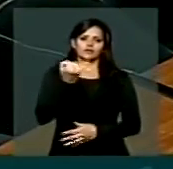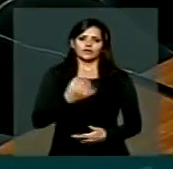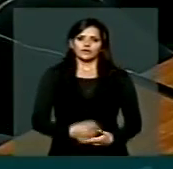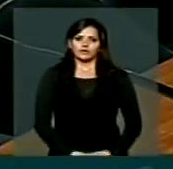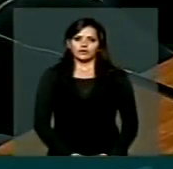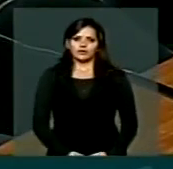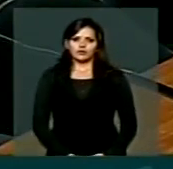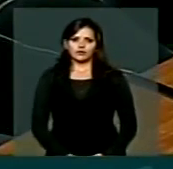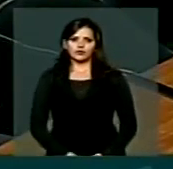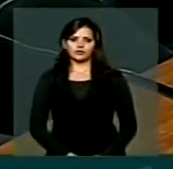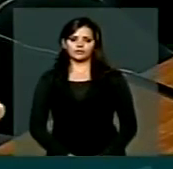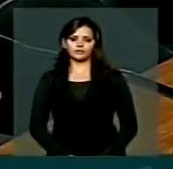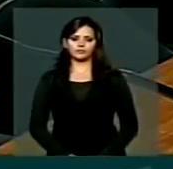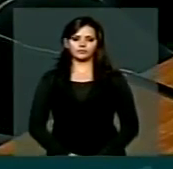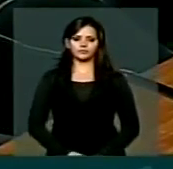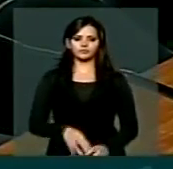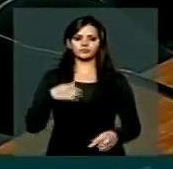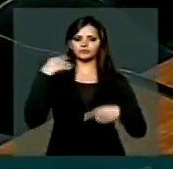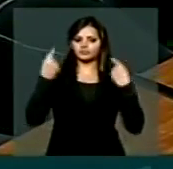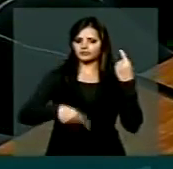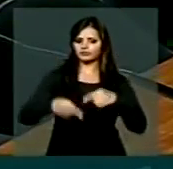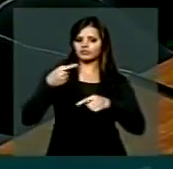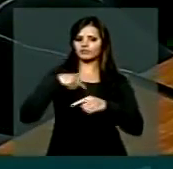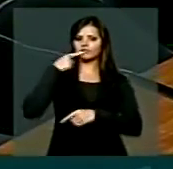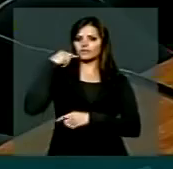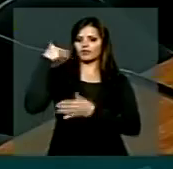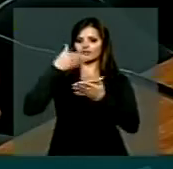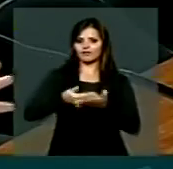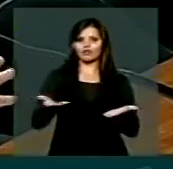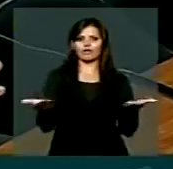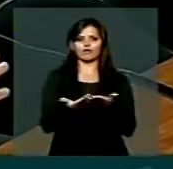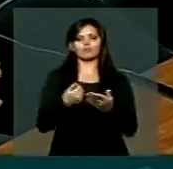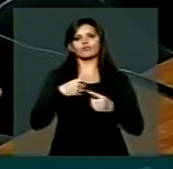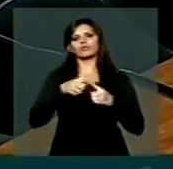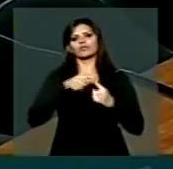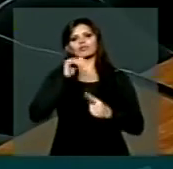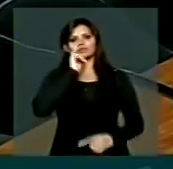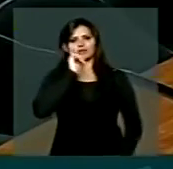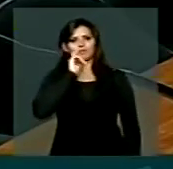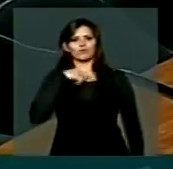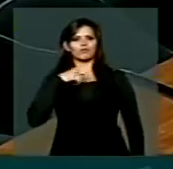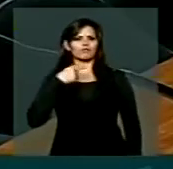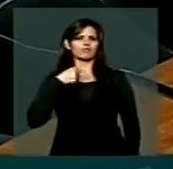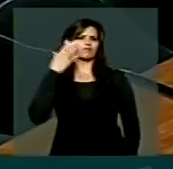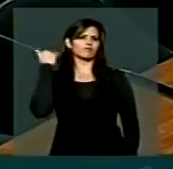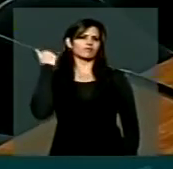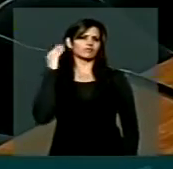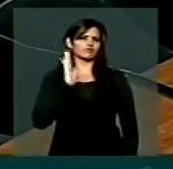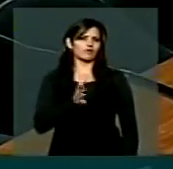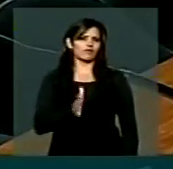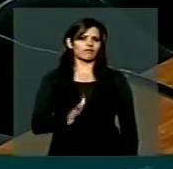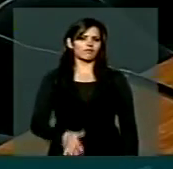baseado no que nós temos discutido ultimamente. Quer dizer, não tão ultimamente, faz tempo, né?